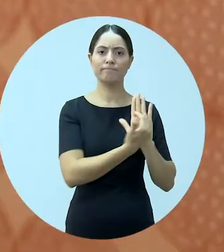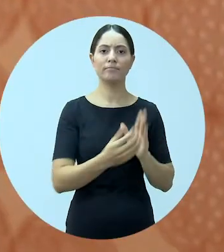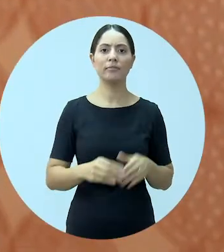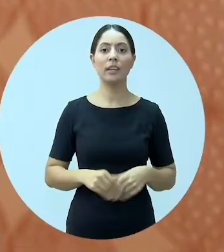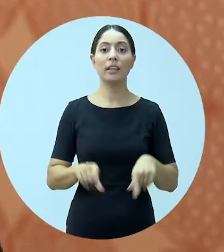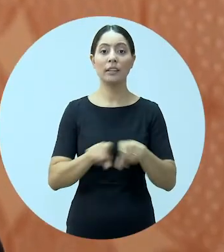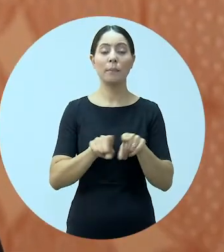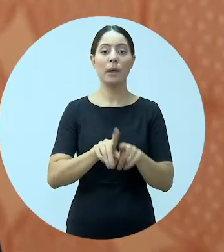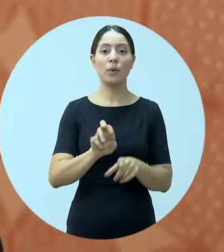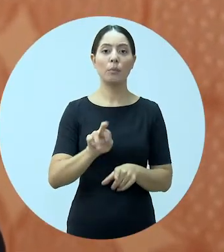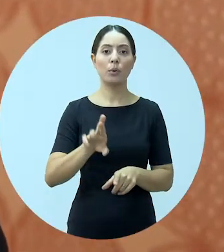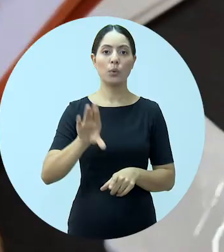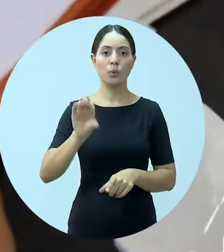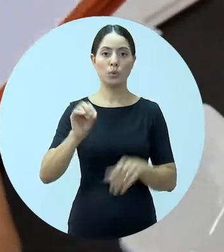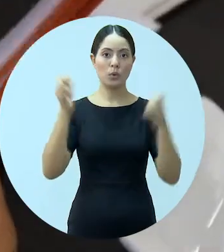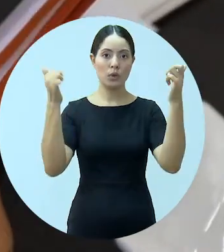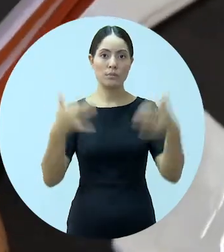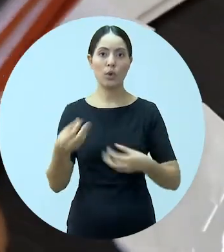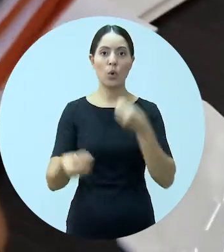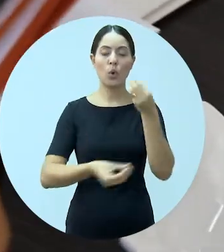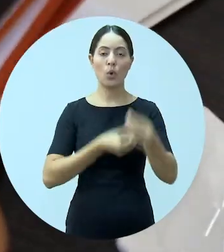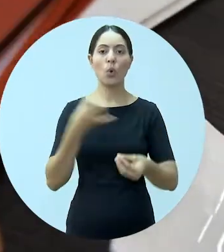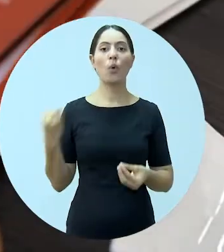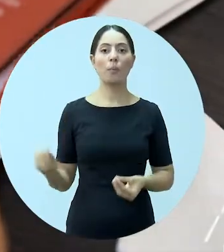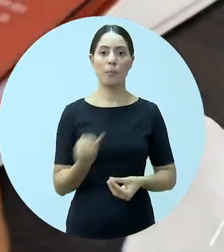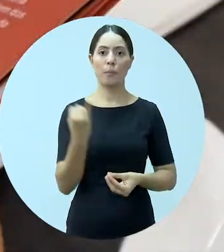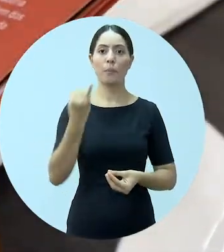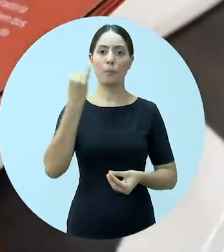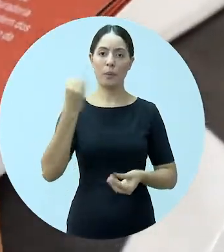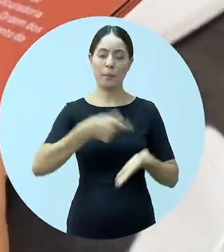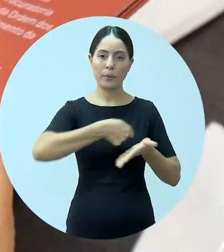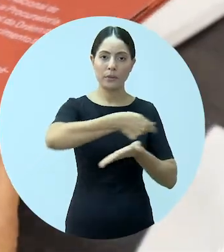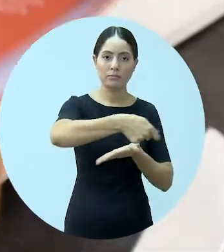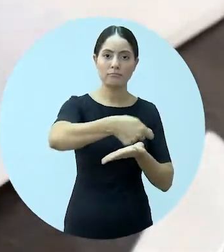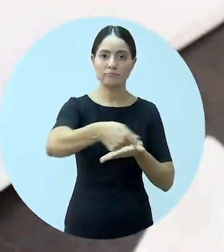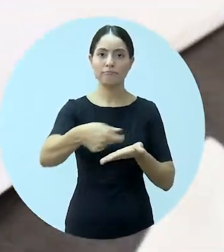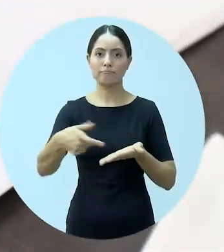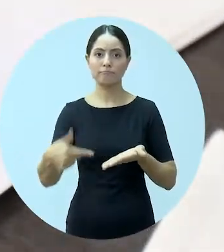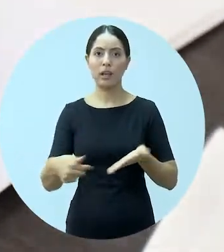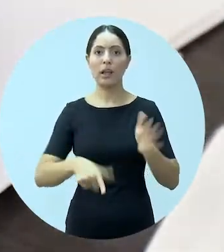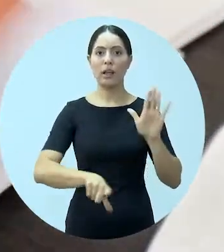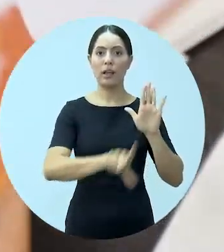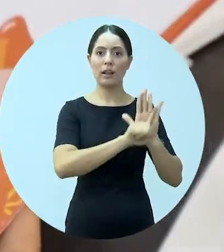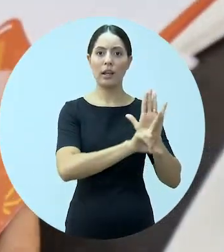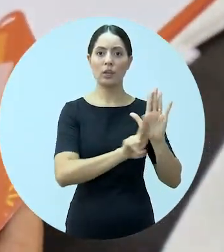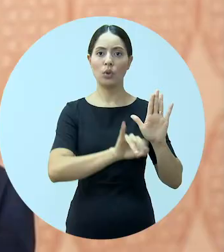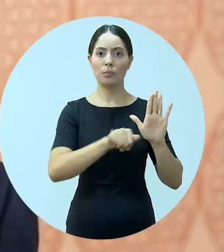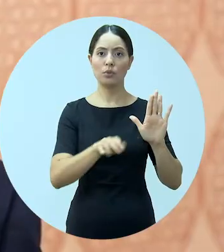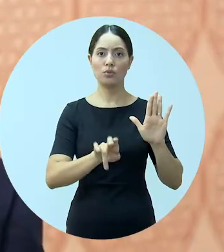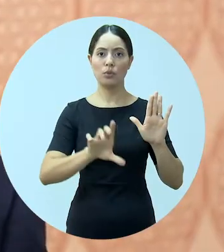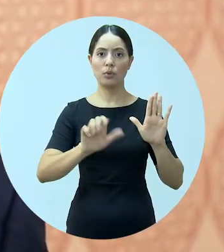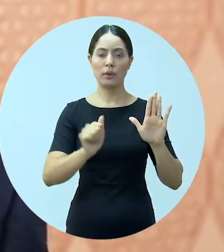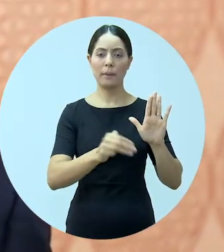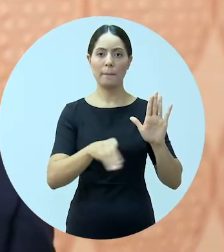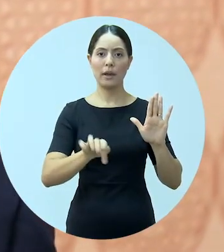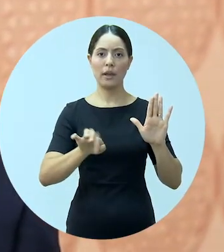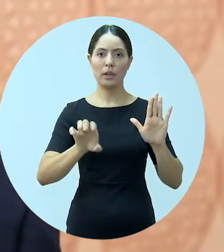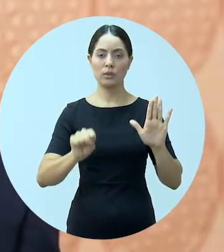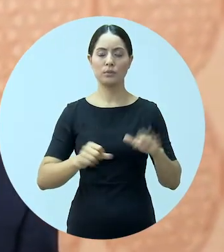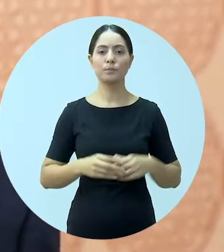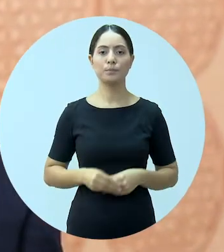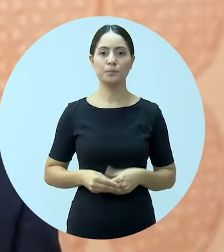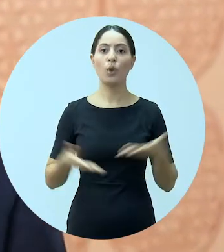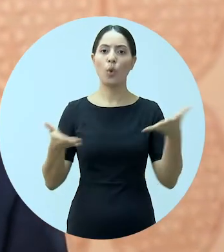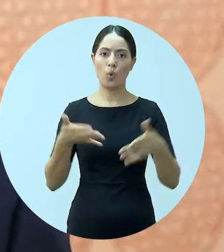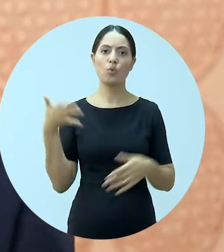Bruno Batista pontuou ainda a importância da entrega de uma cartilha informativa sobre a lei Júlia Matos. Hoje viemos falar com